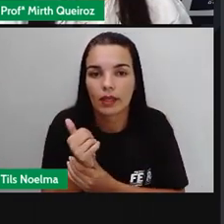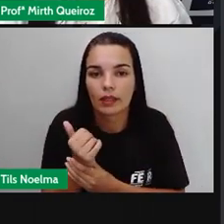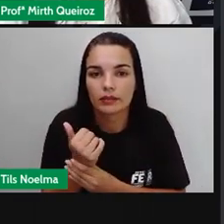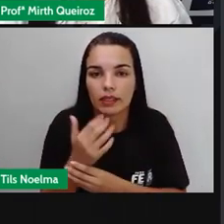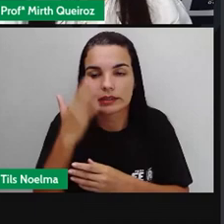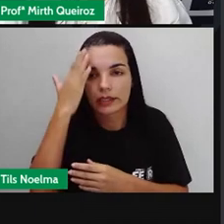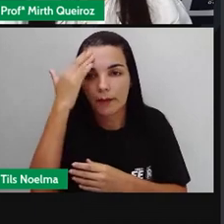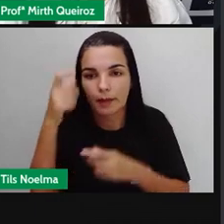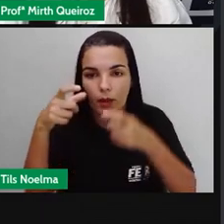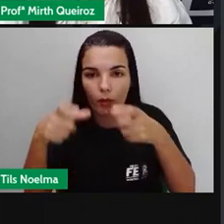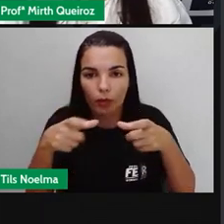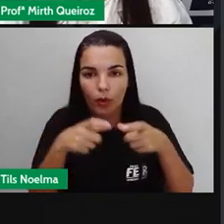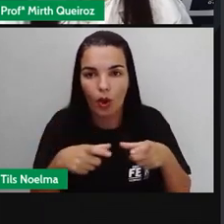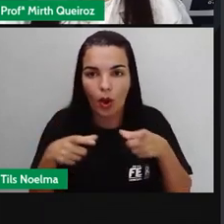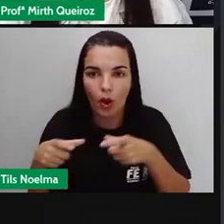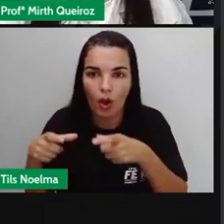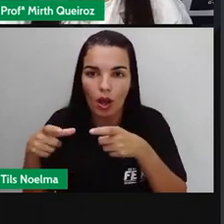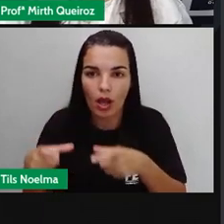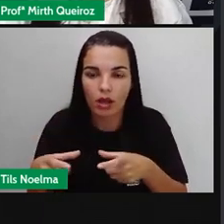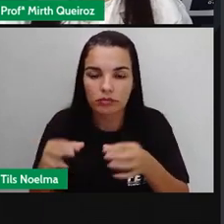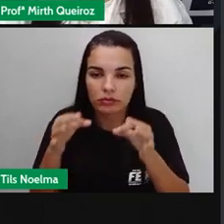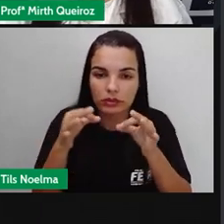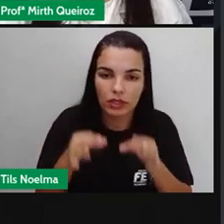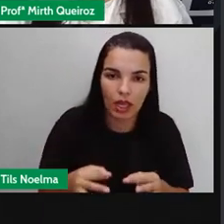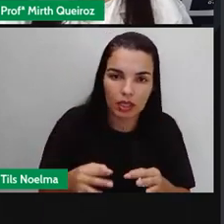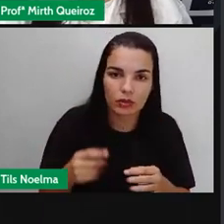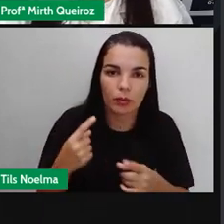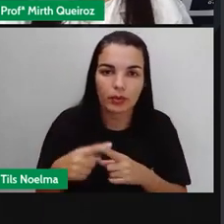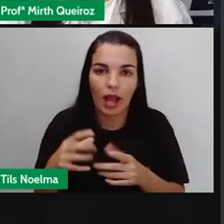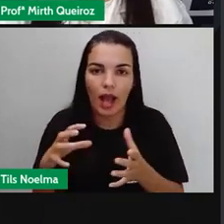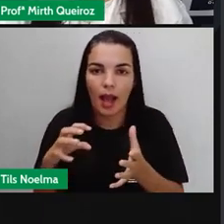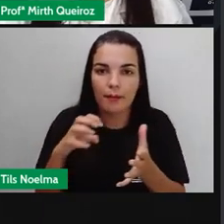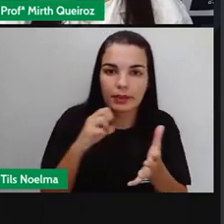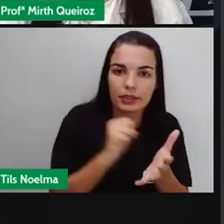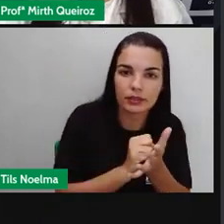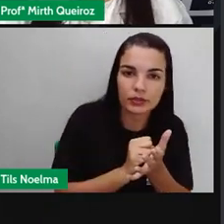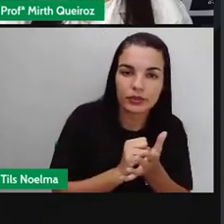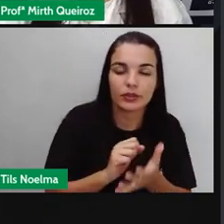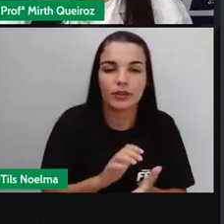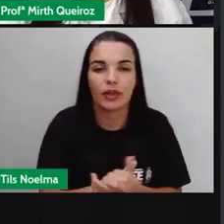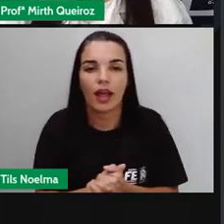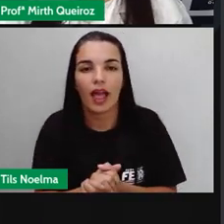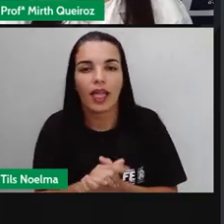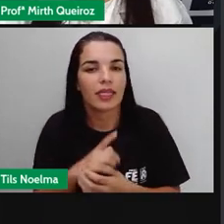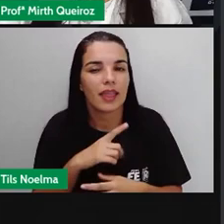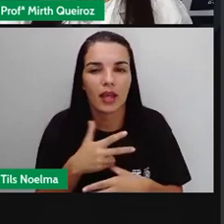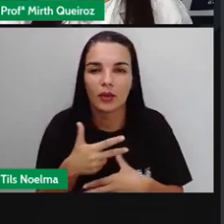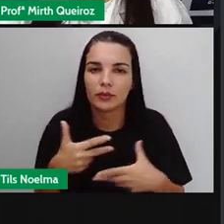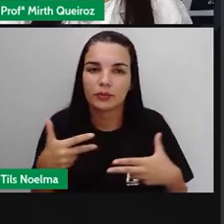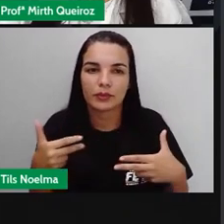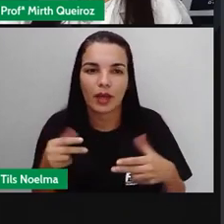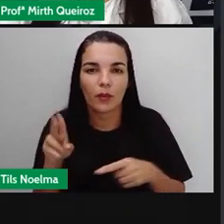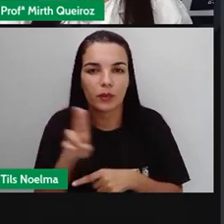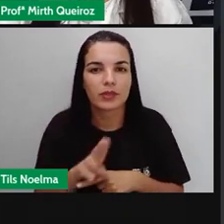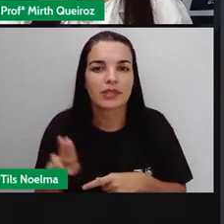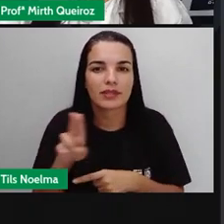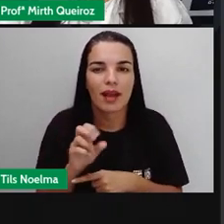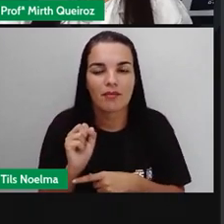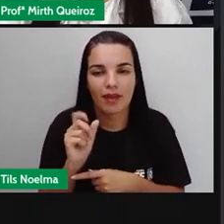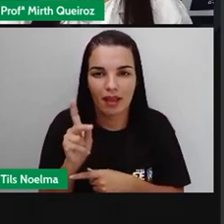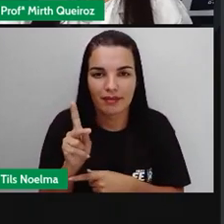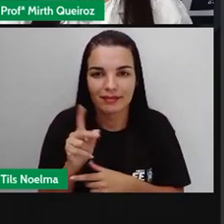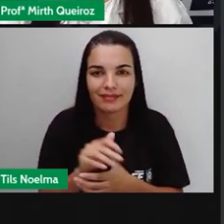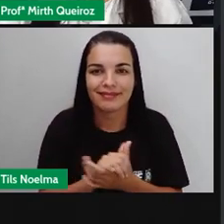localiza a partir desse próprio aplicativo. Tem muitas funções aqui que dá para a gente utilizar, certo?